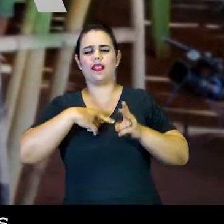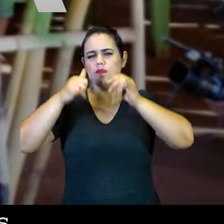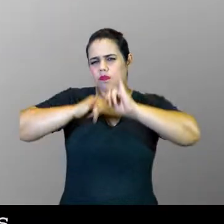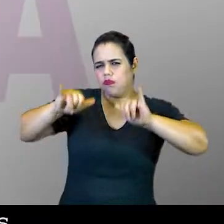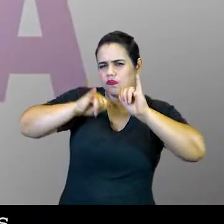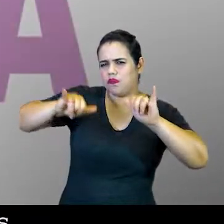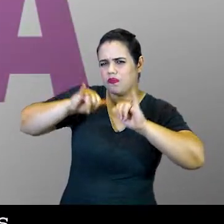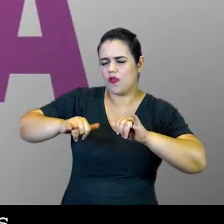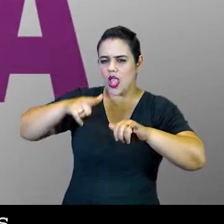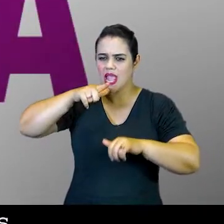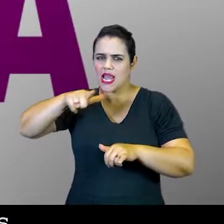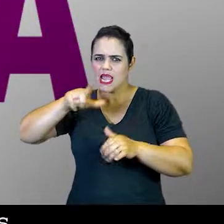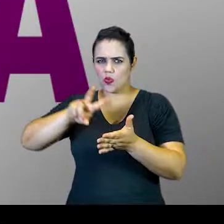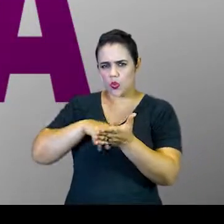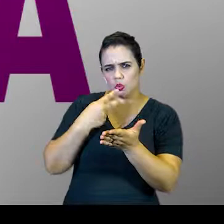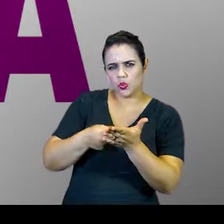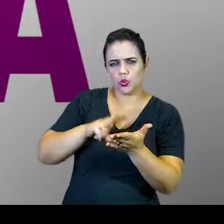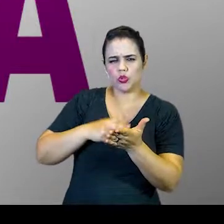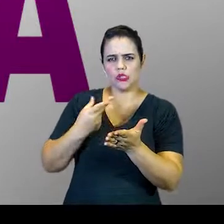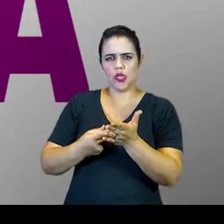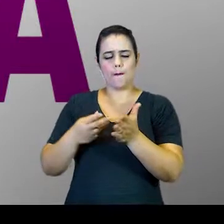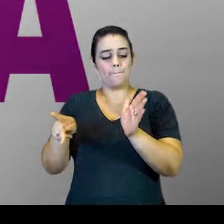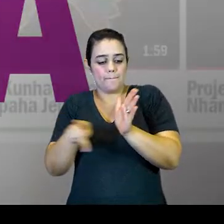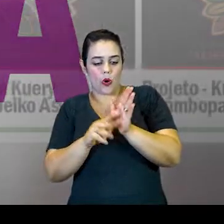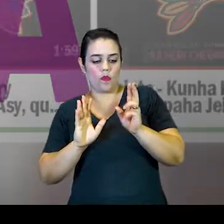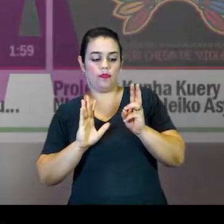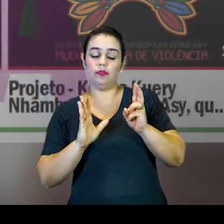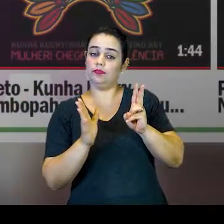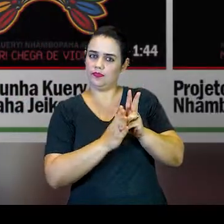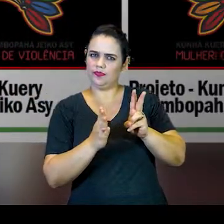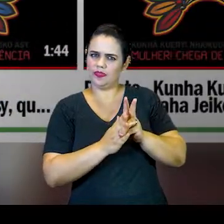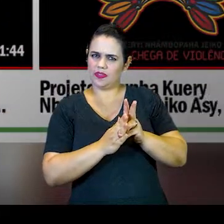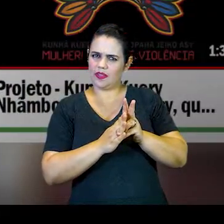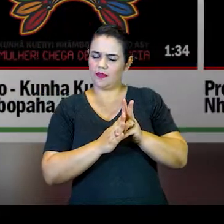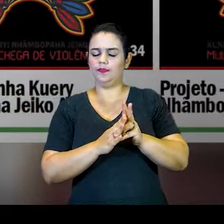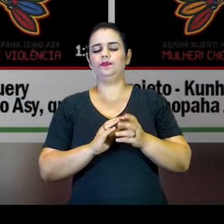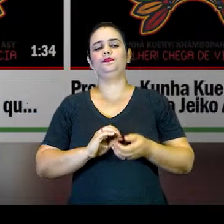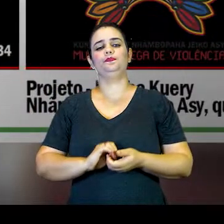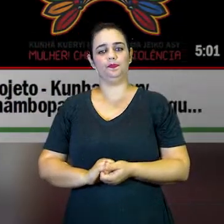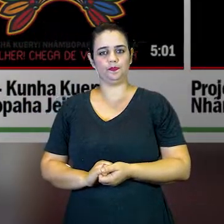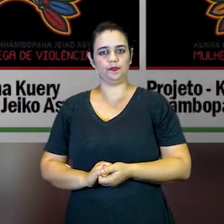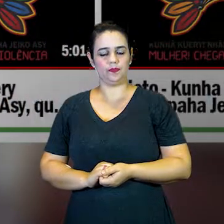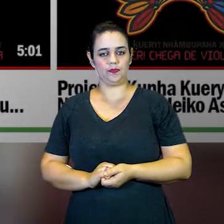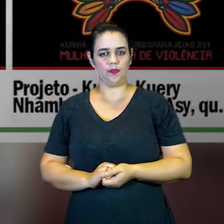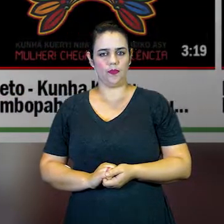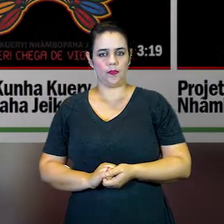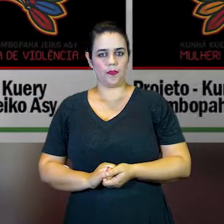a divulgação de conteúdos midiáticos sobre a Lei Maria da Penha em línguas indígenas.